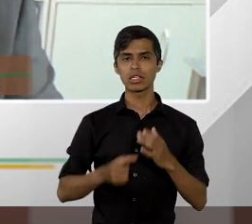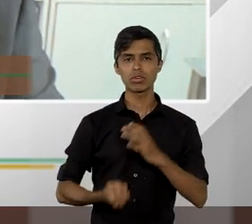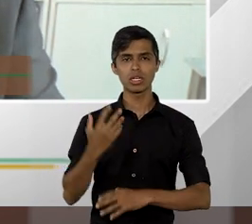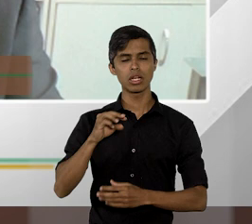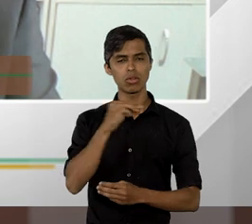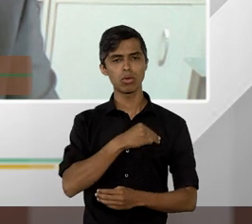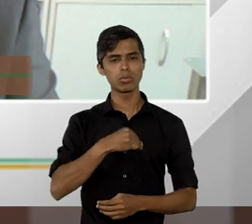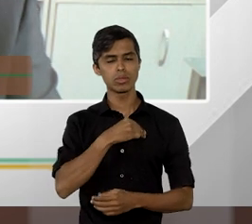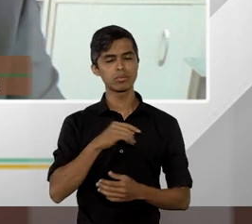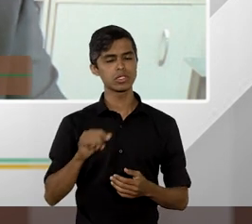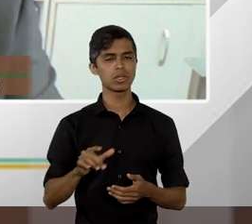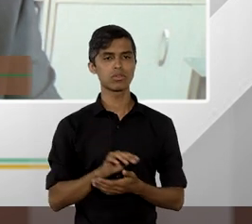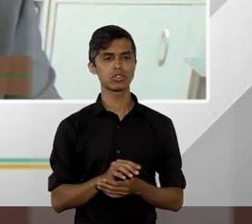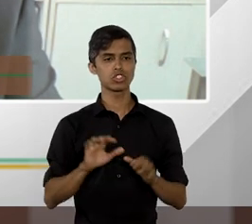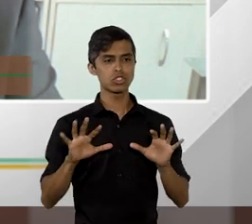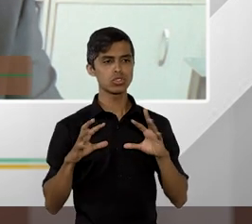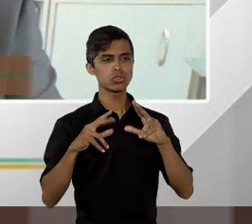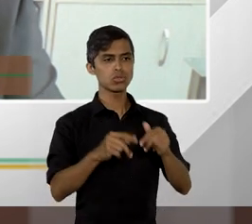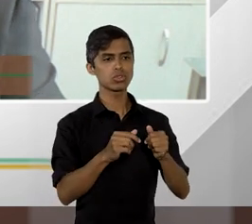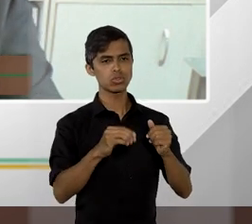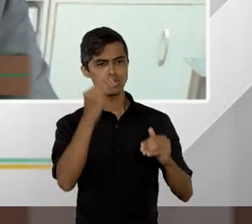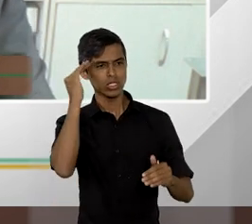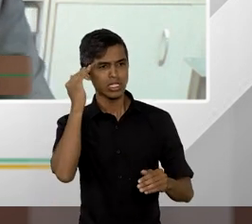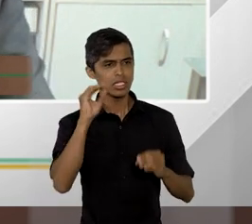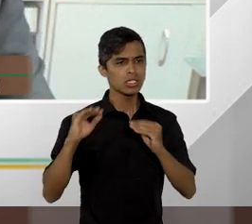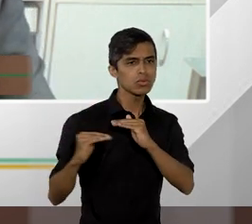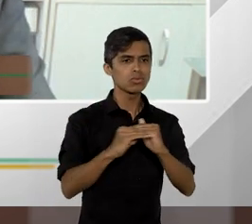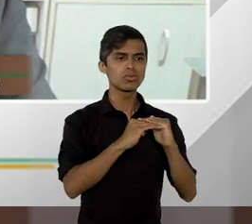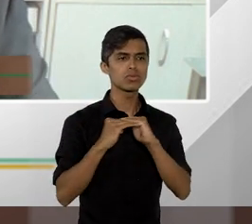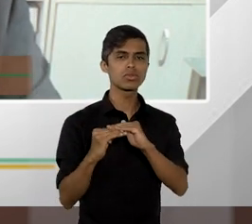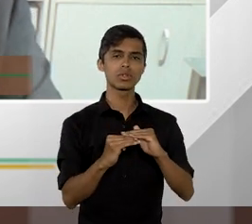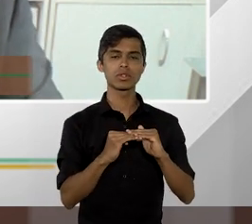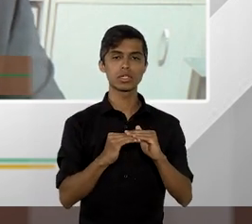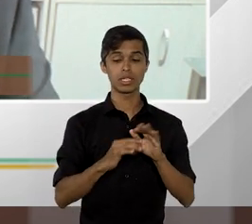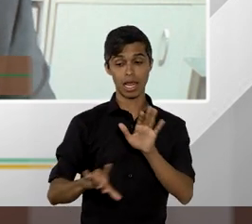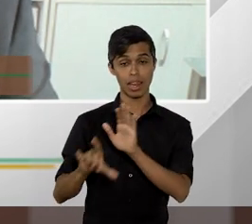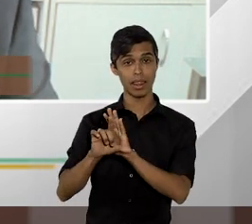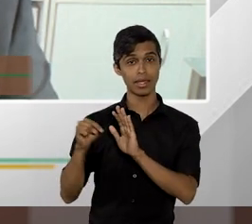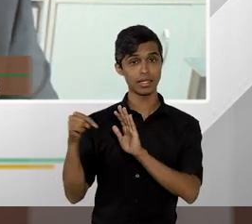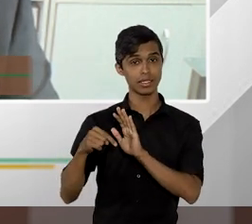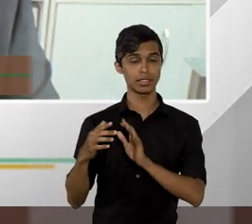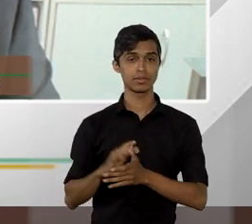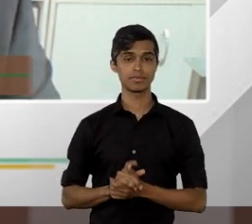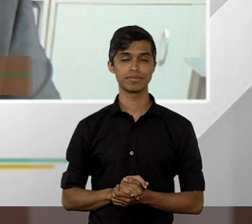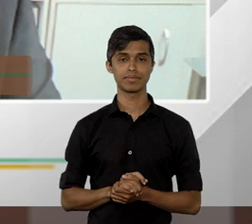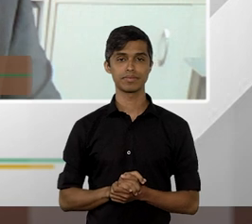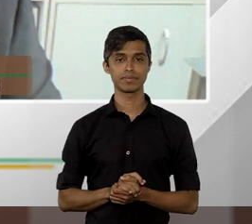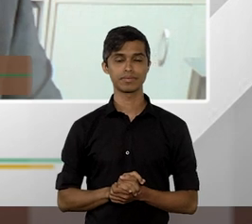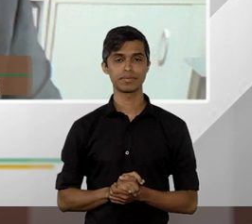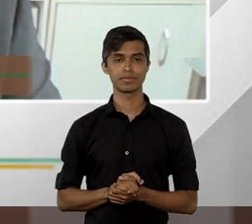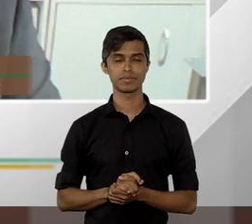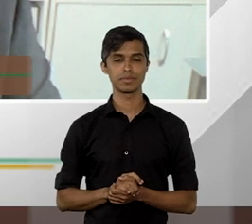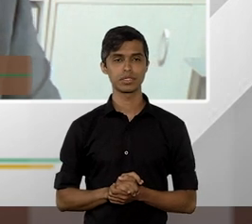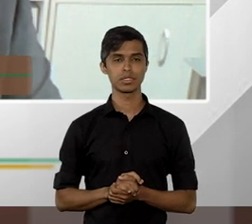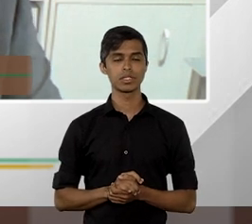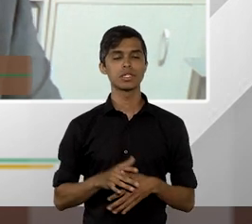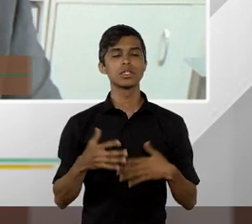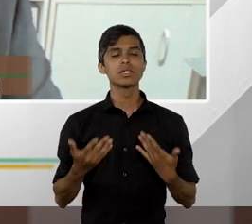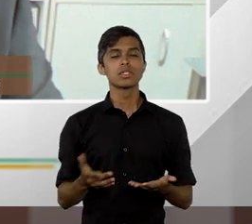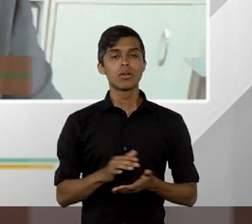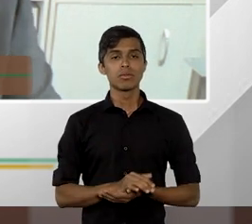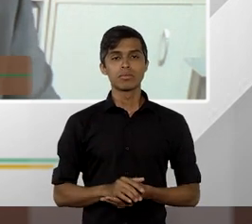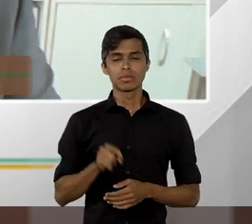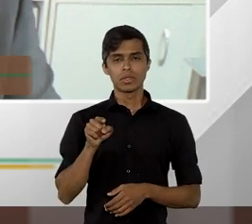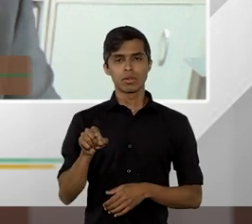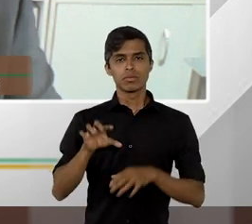de uniformização do entendimento sobre a legislação infraconstitucional. Ou seja, é um tribunal